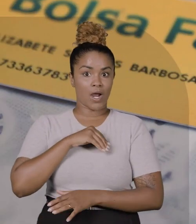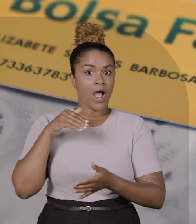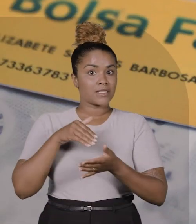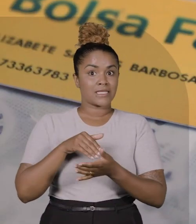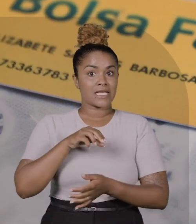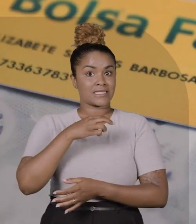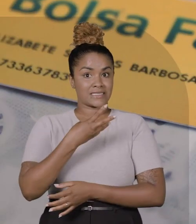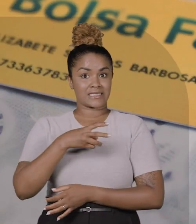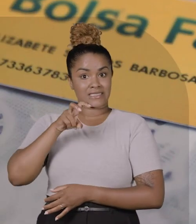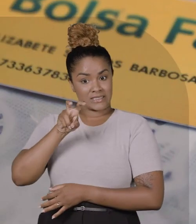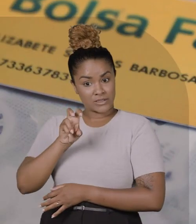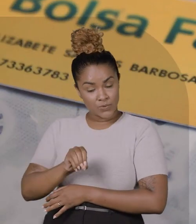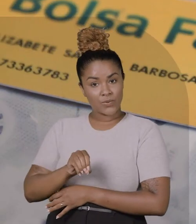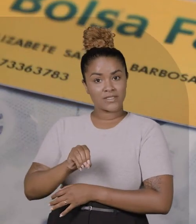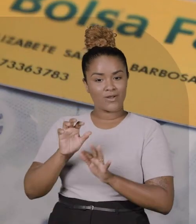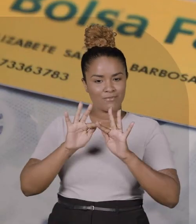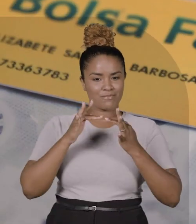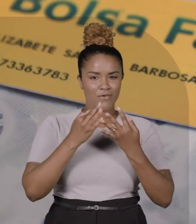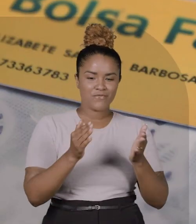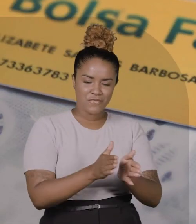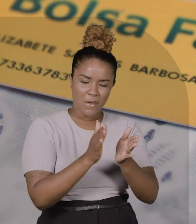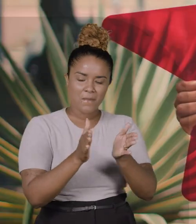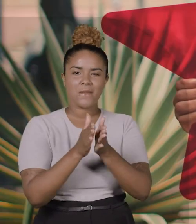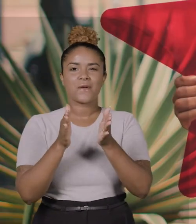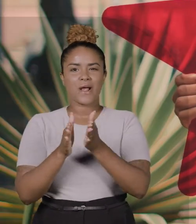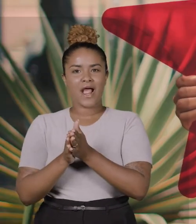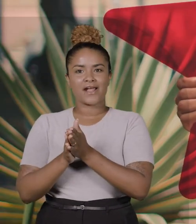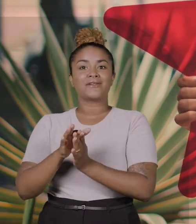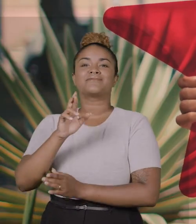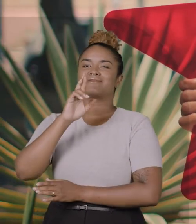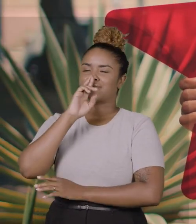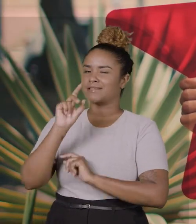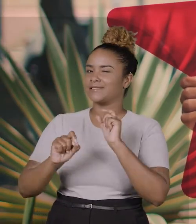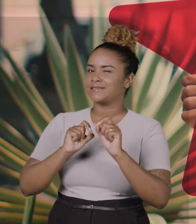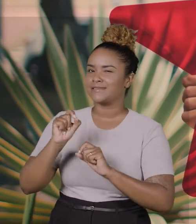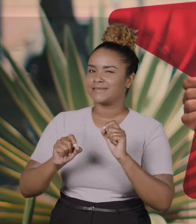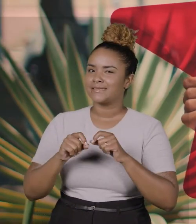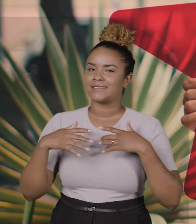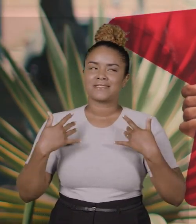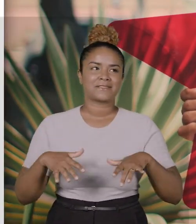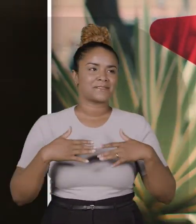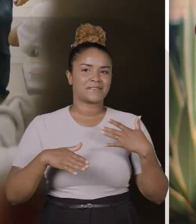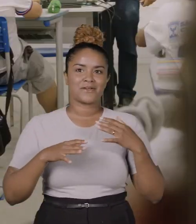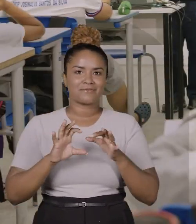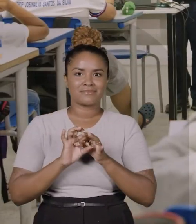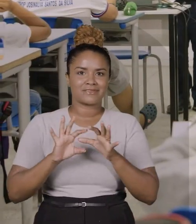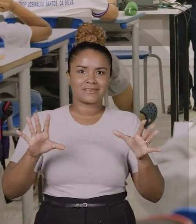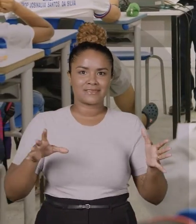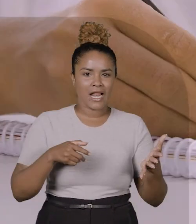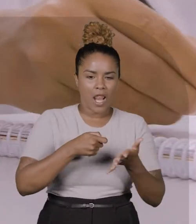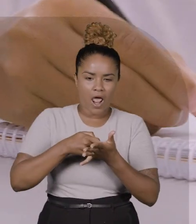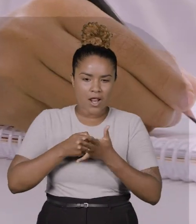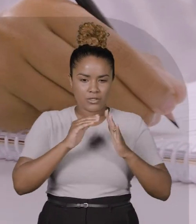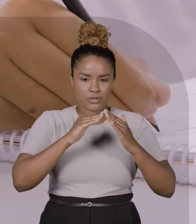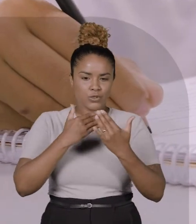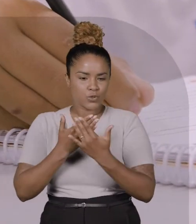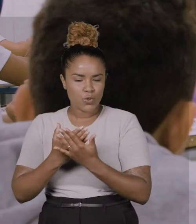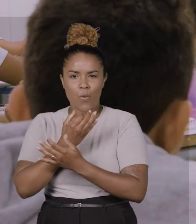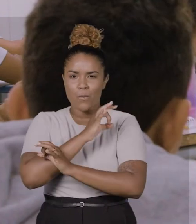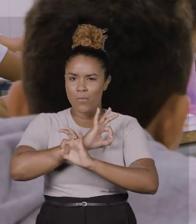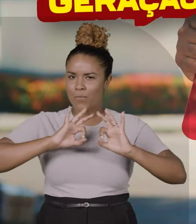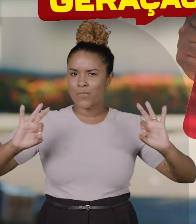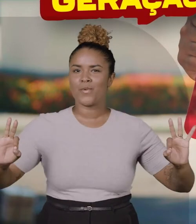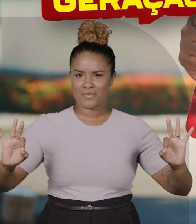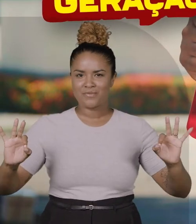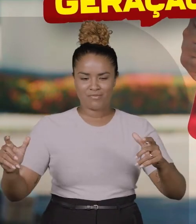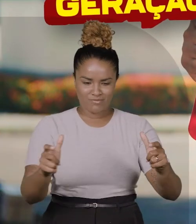renda de até 350 reais por família carente. É com Rogério que a juventude vai ter passe livre e escolas de qualidade em todo